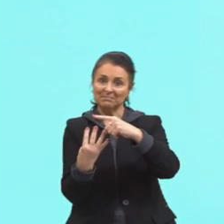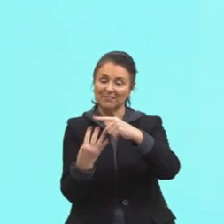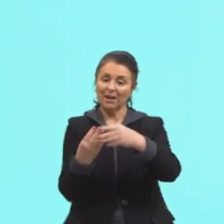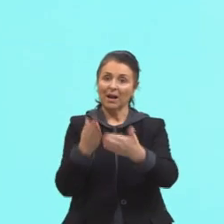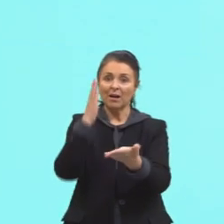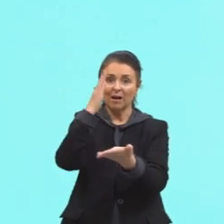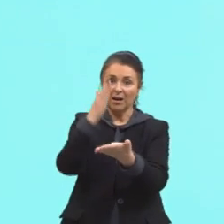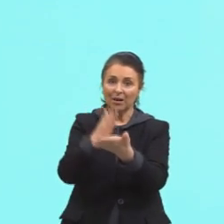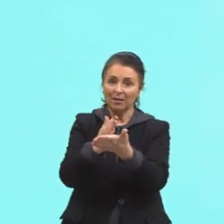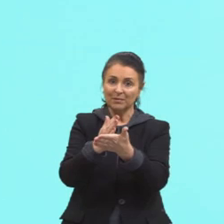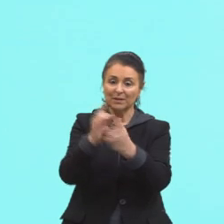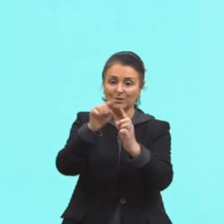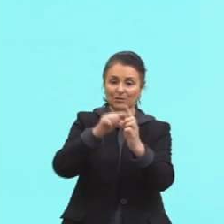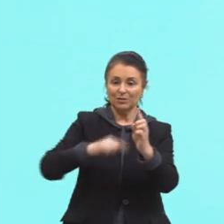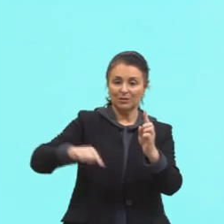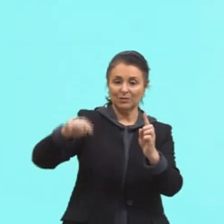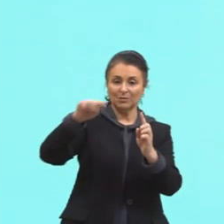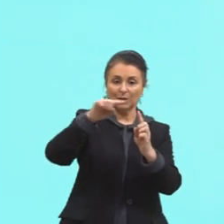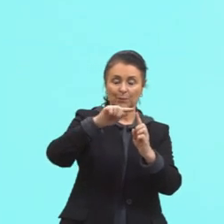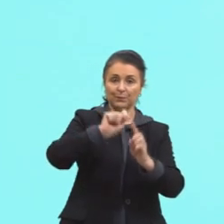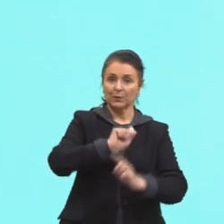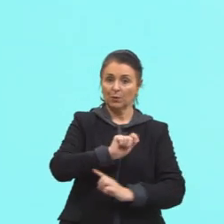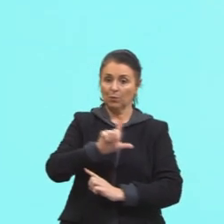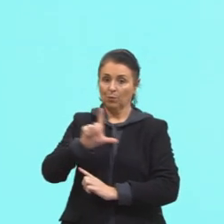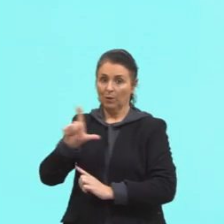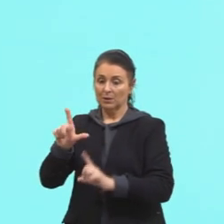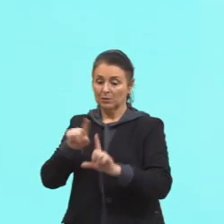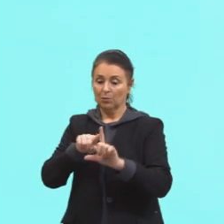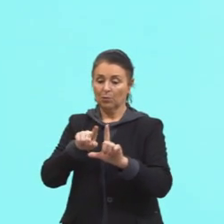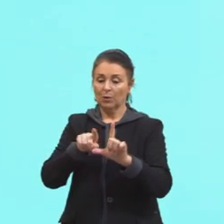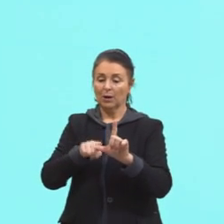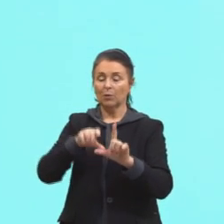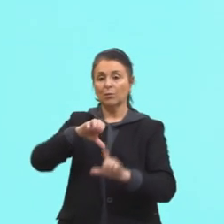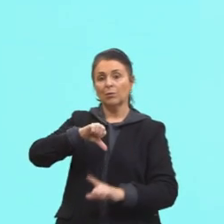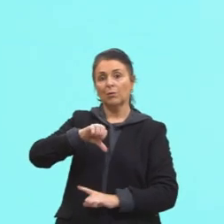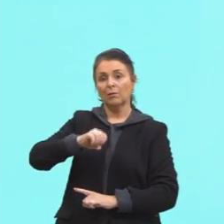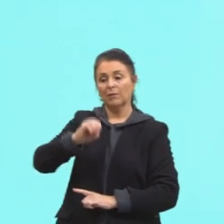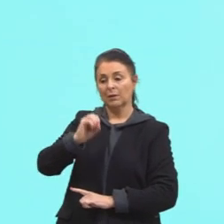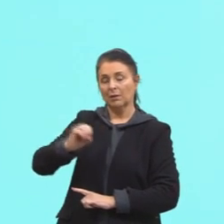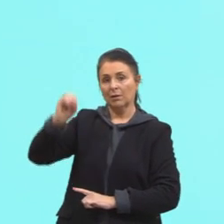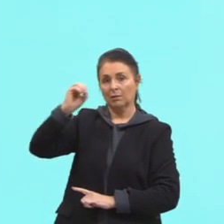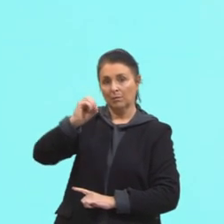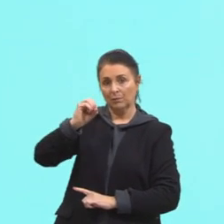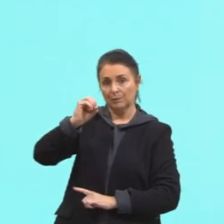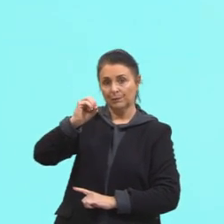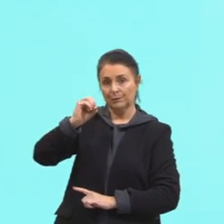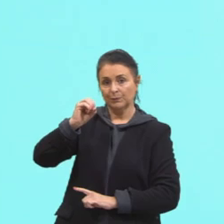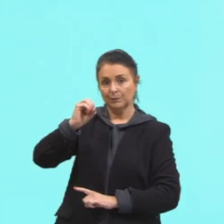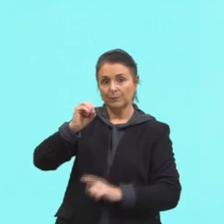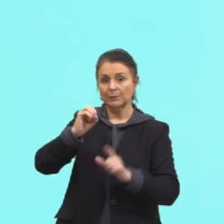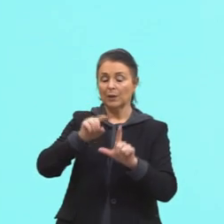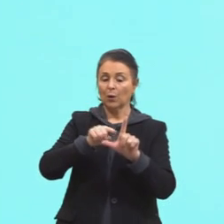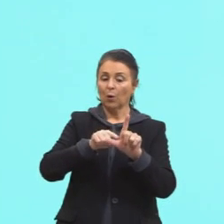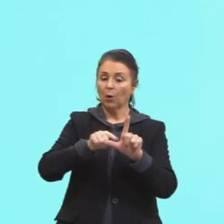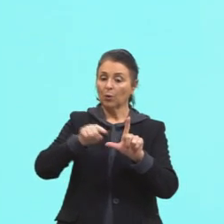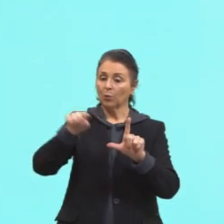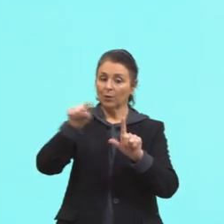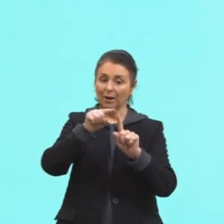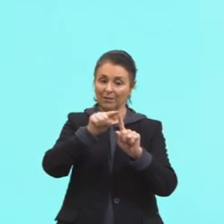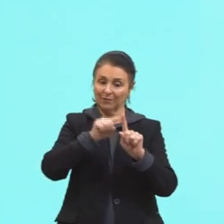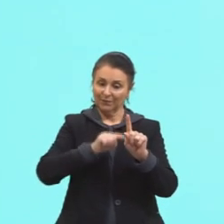Este aqui em azul, ele representa, então, um ângulo de 90 graus dentro do nosso gráfico de setor.